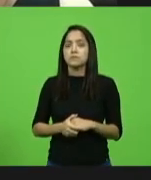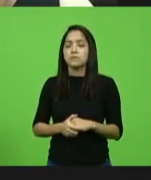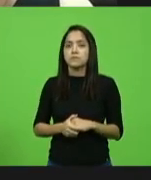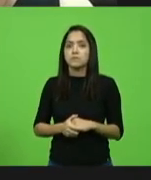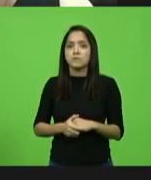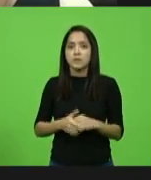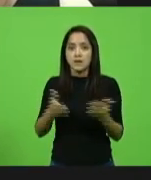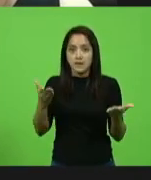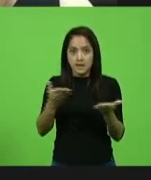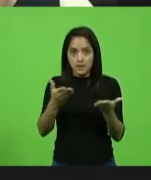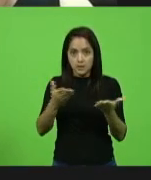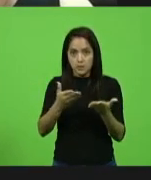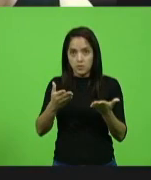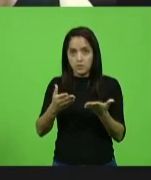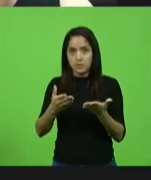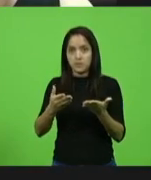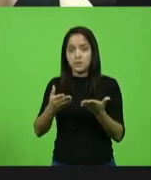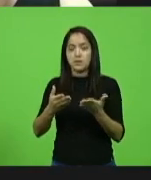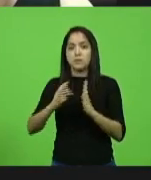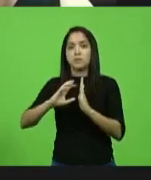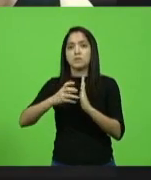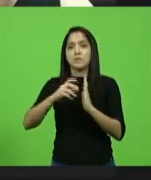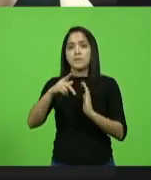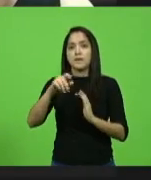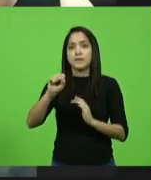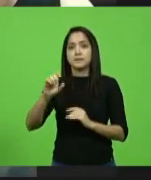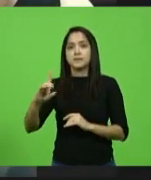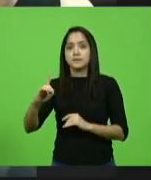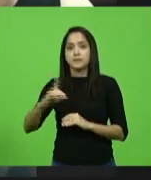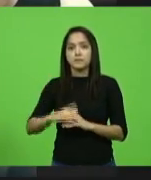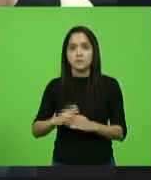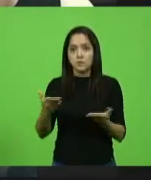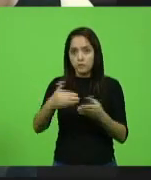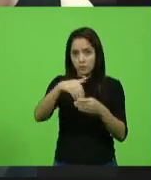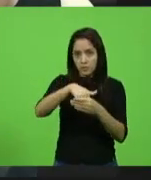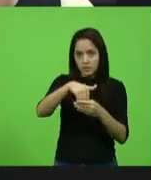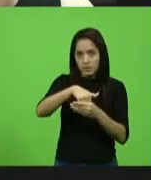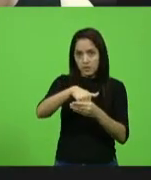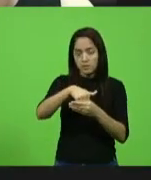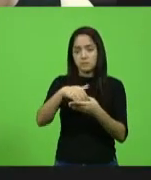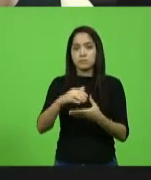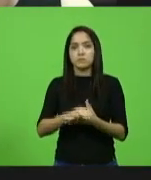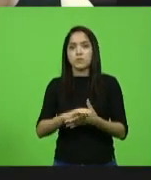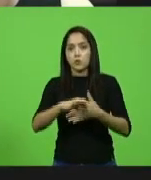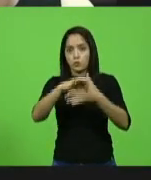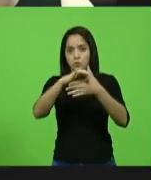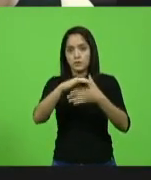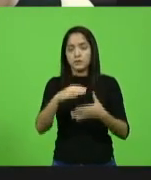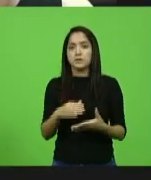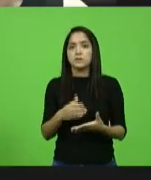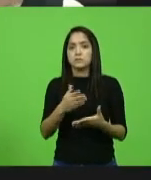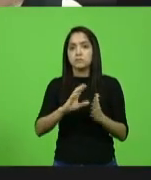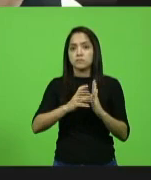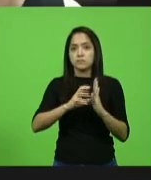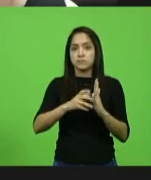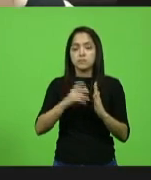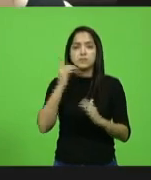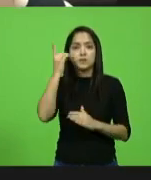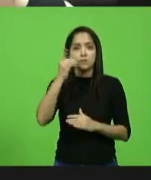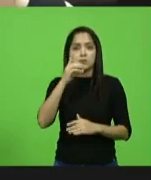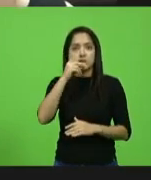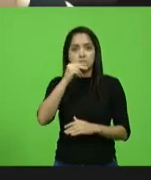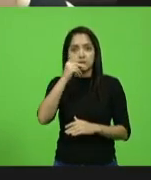Agora a bancada do PSD. Como vota o líder, deputado Kennedy Nunes.